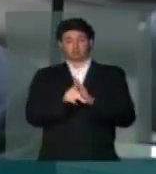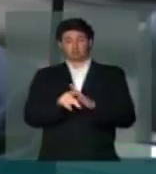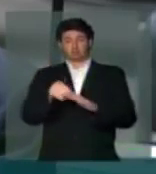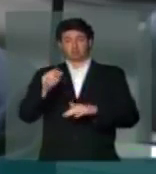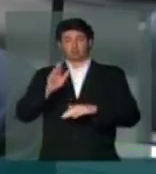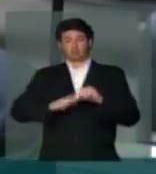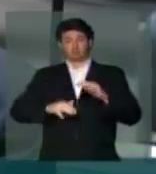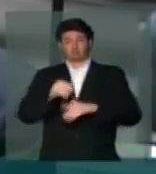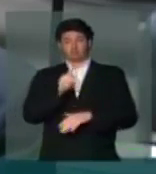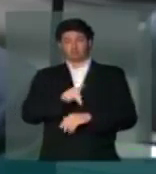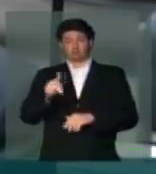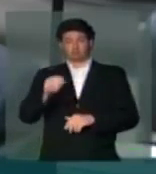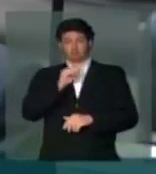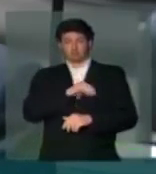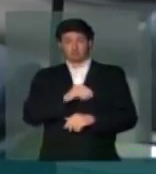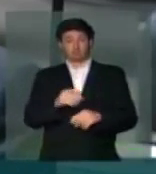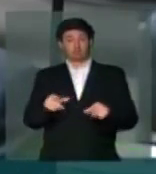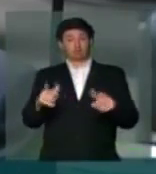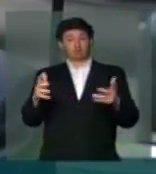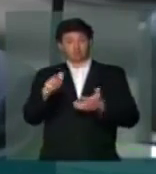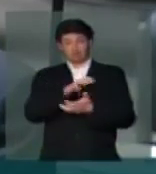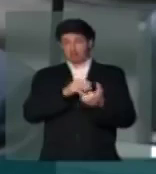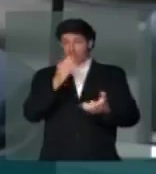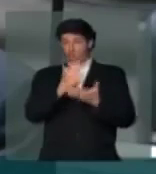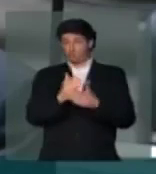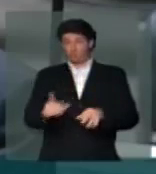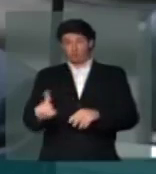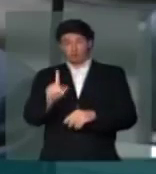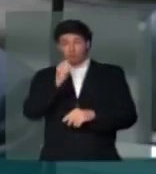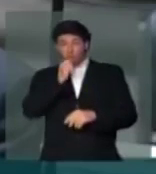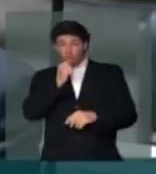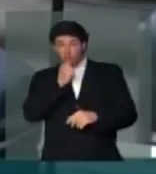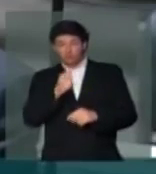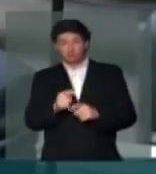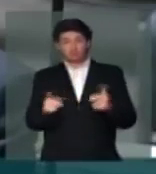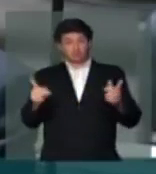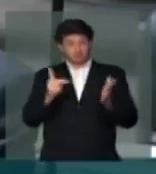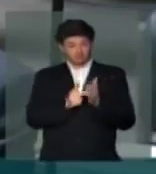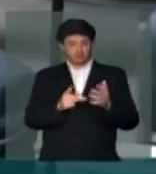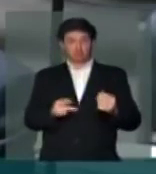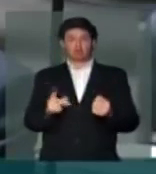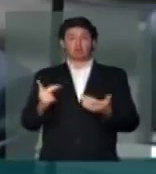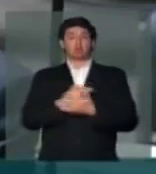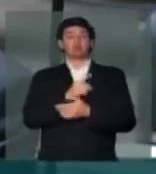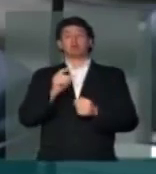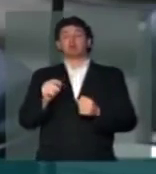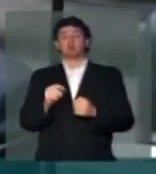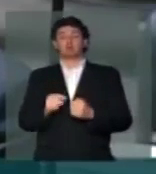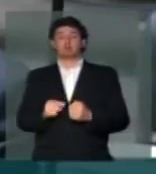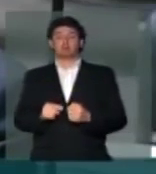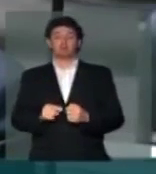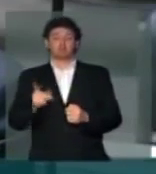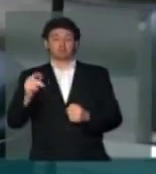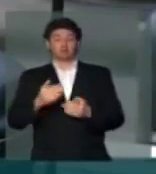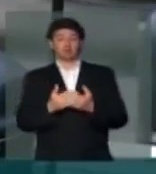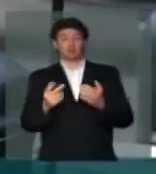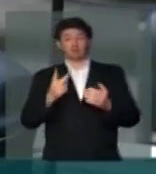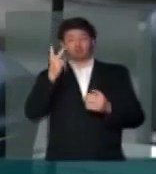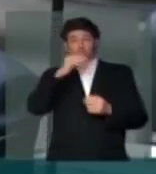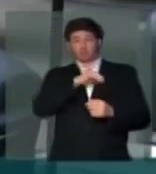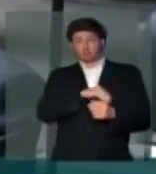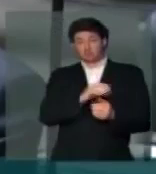magistério E a greve ainda não acabou, senhor presidente Na verdade o que ocorreu naquele estado foi a desvalorização